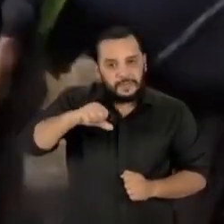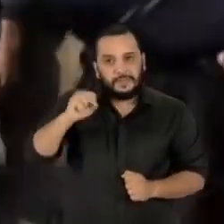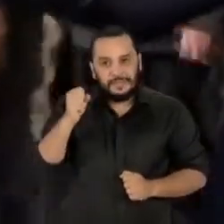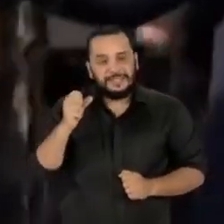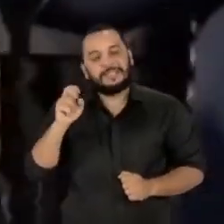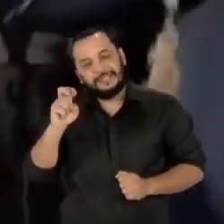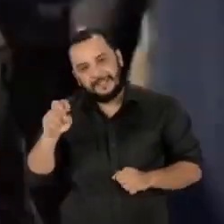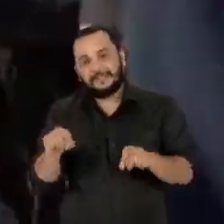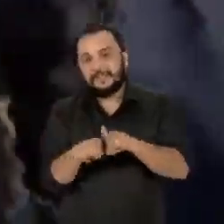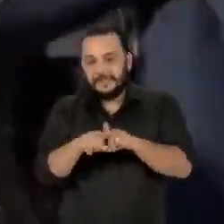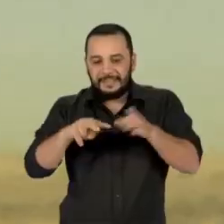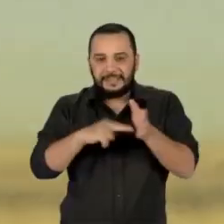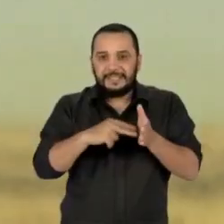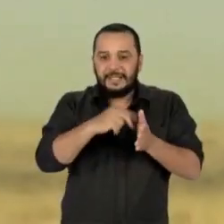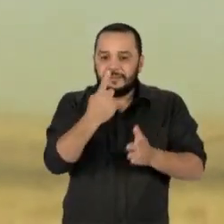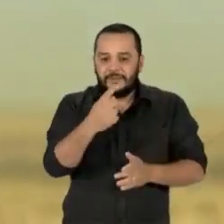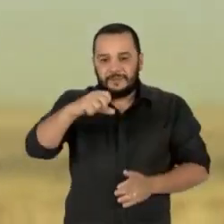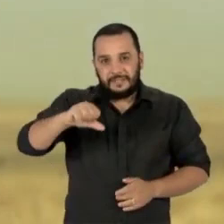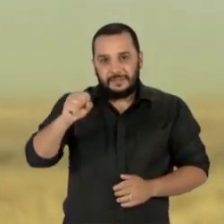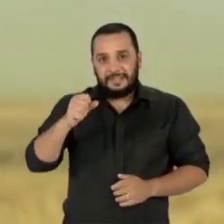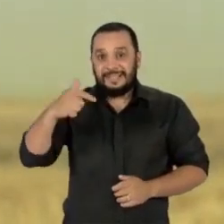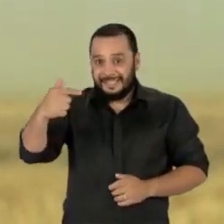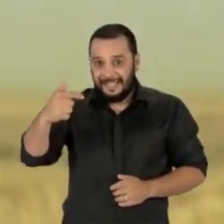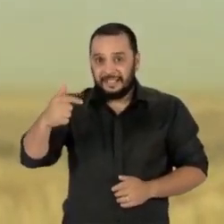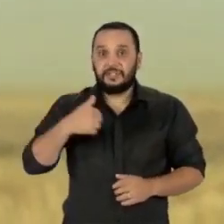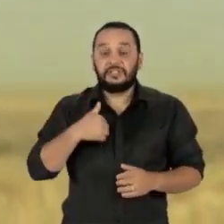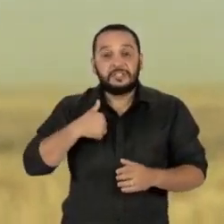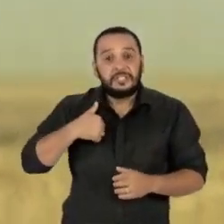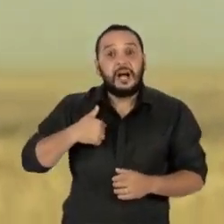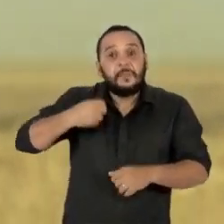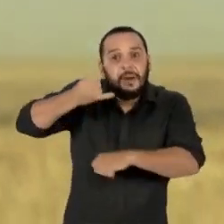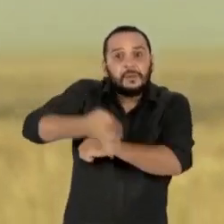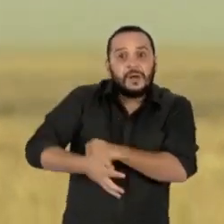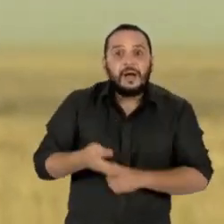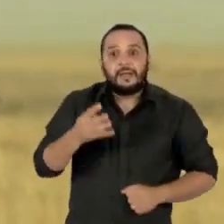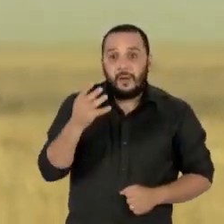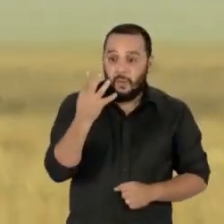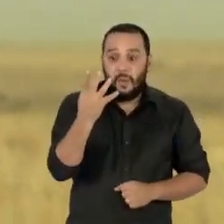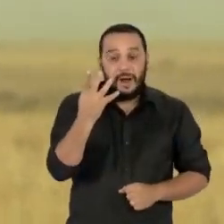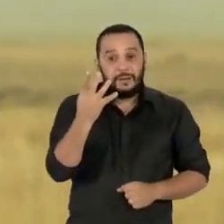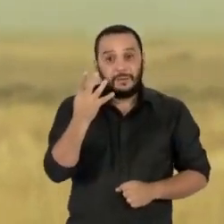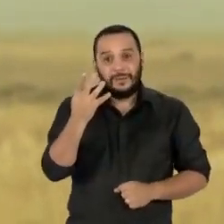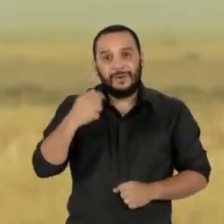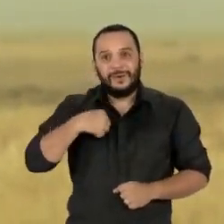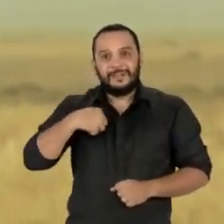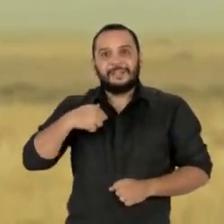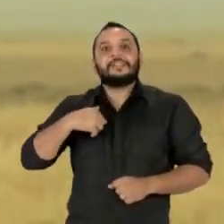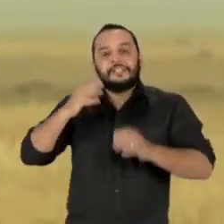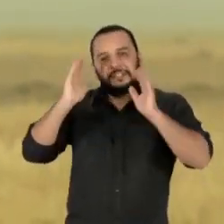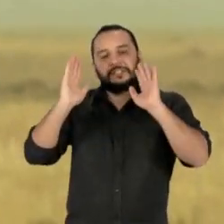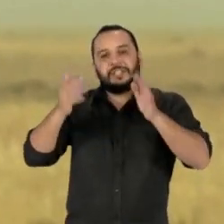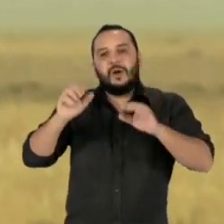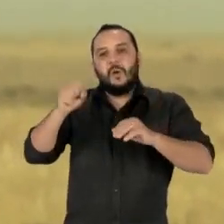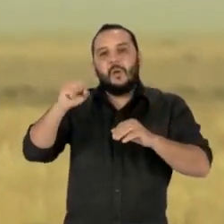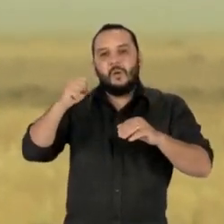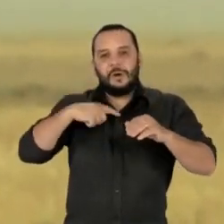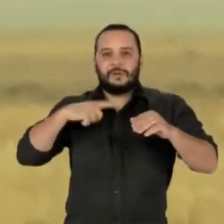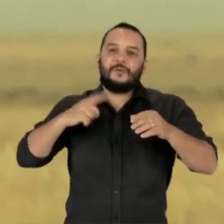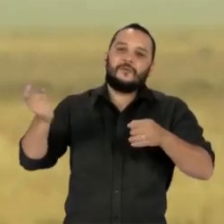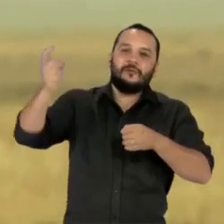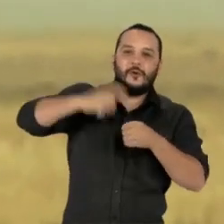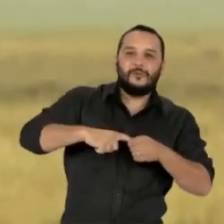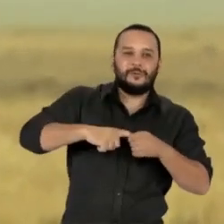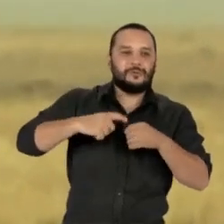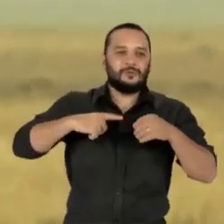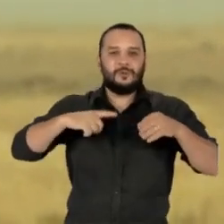Síria em 1987. Ele embarcou às quatro horas da manhã na cápsula que se soltou da estação. Perto das oito horas pousou